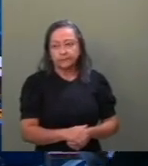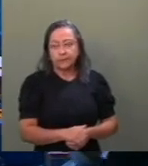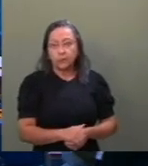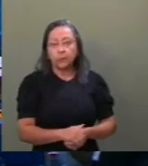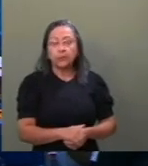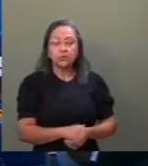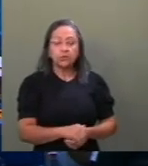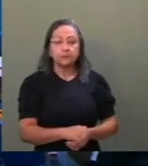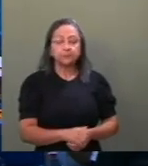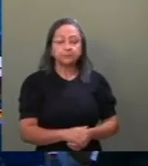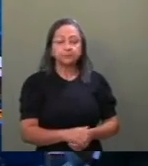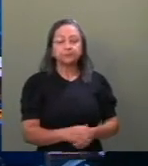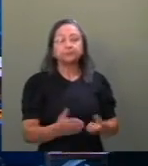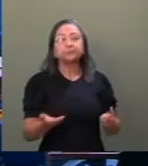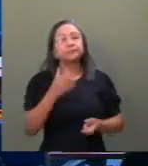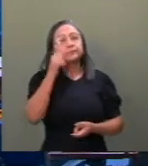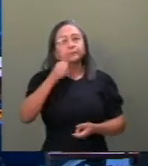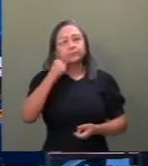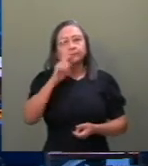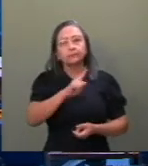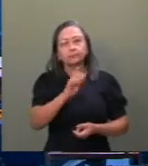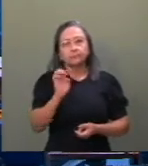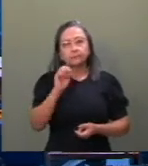Senadora Zenaide Maia.